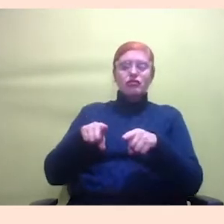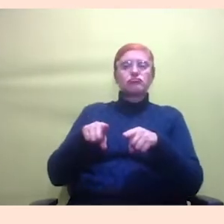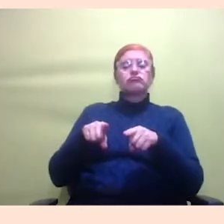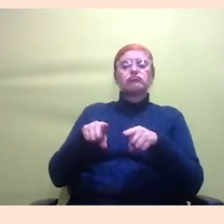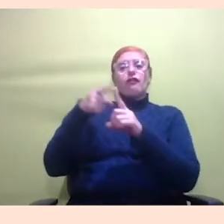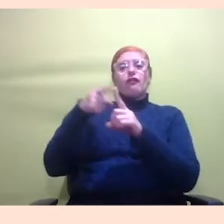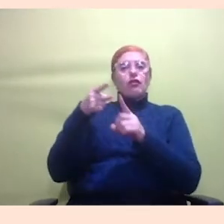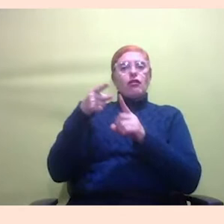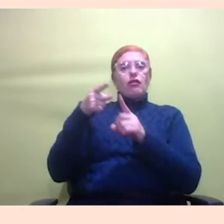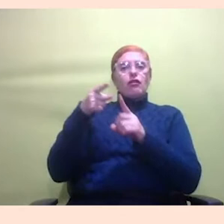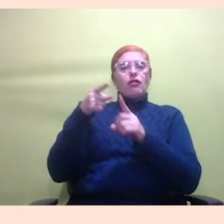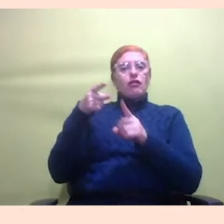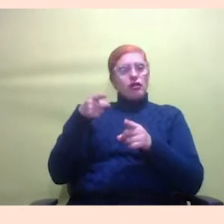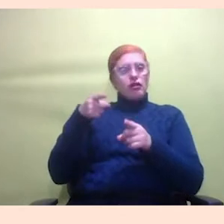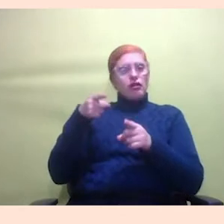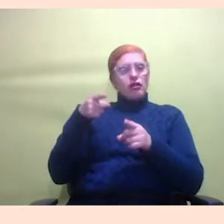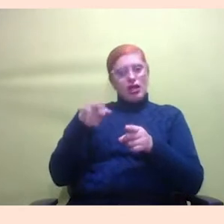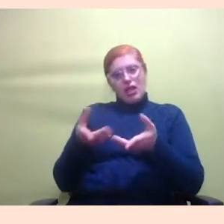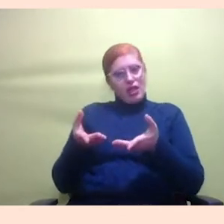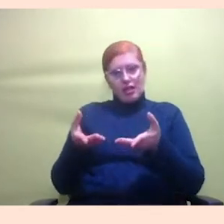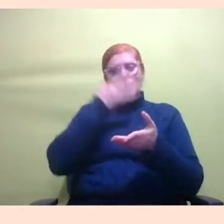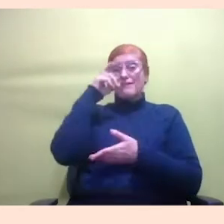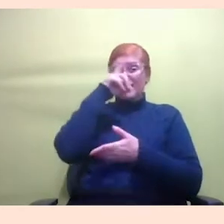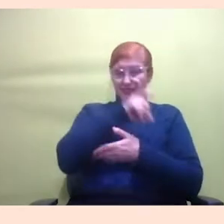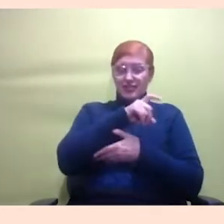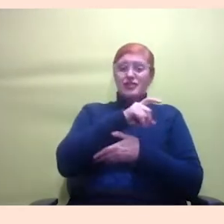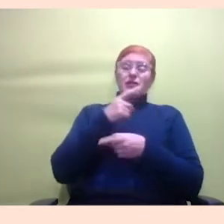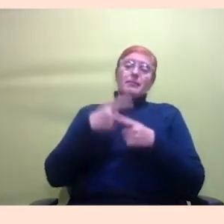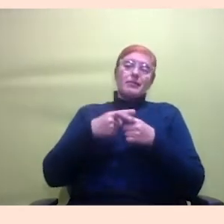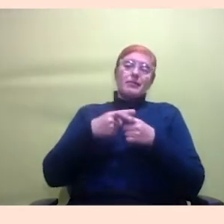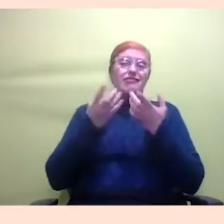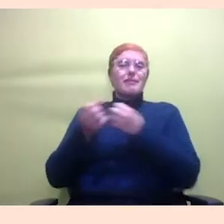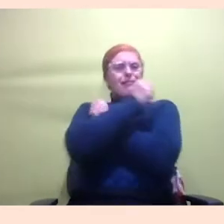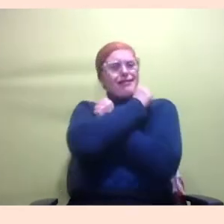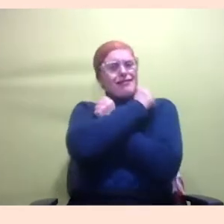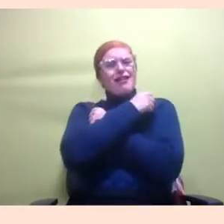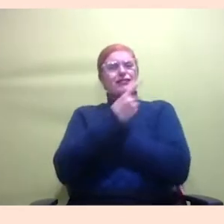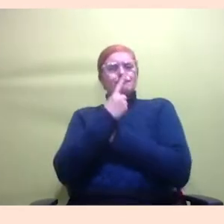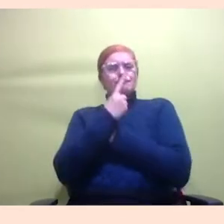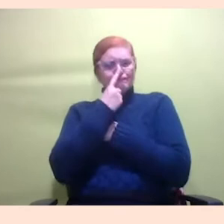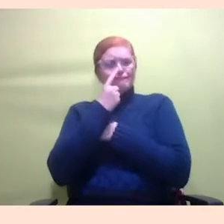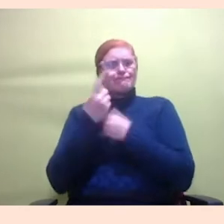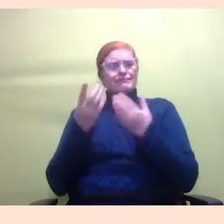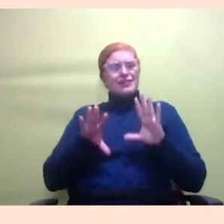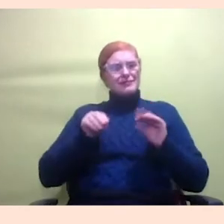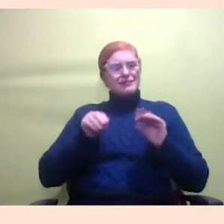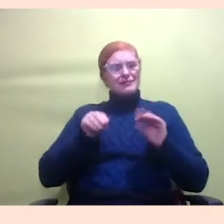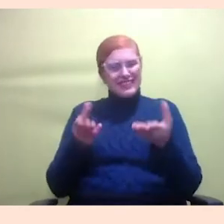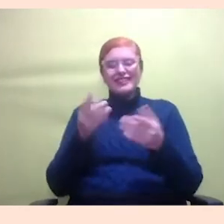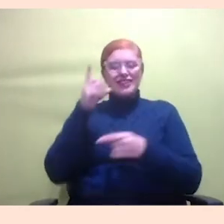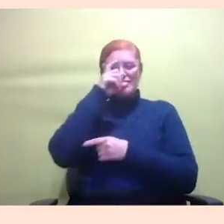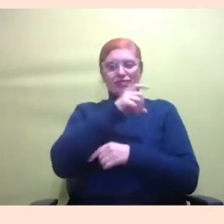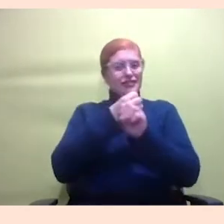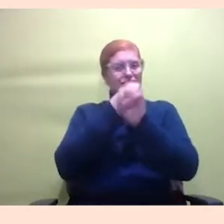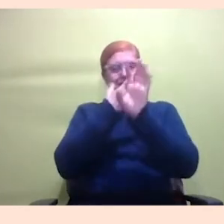o mais difícil. que a gente quer estar perto, gente quer se abraçar, a quer se tocar. E eu acho que a dificuldade é a dessa, né? Eu acho que